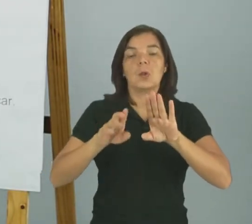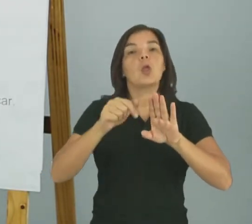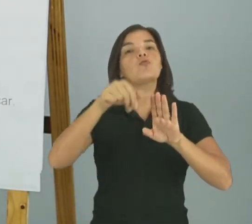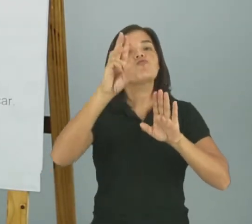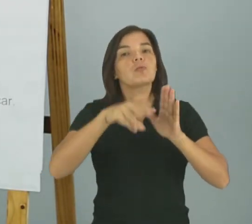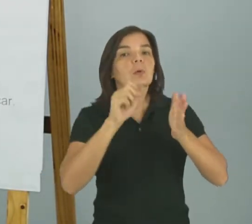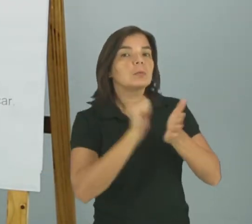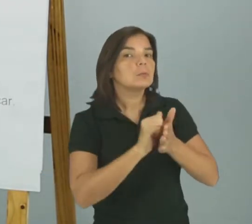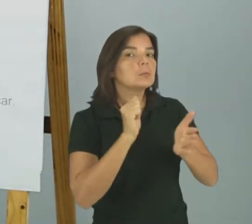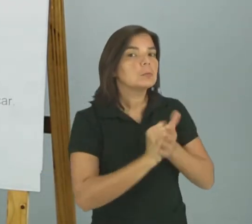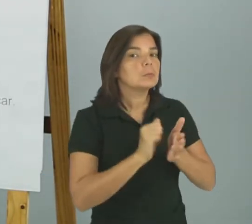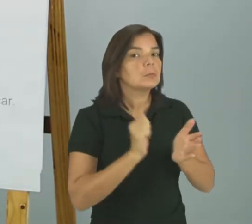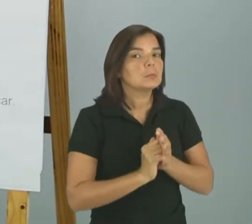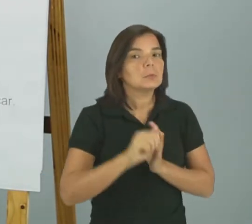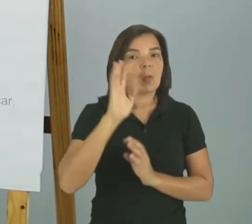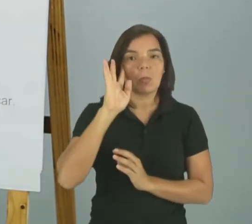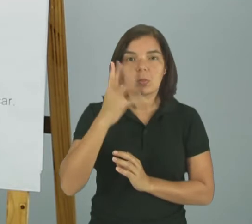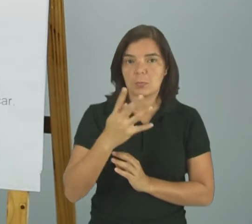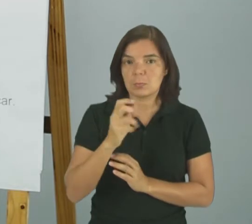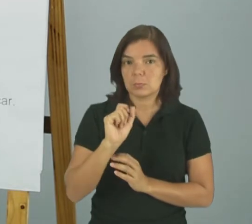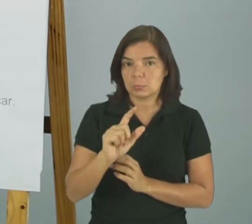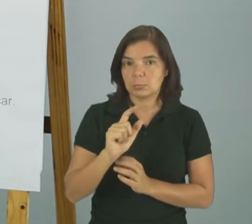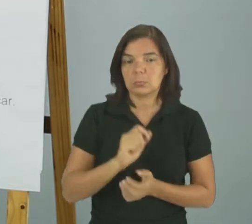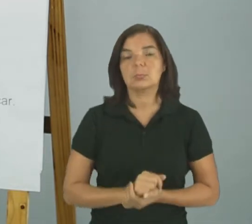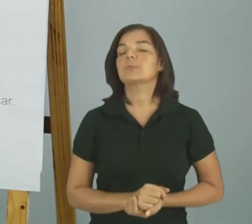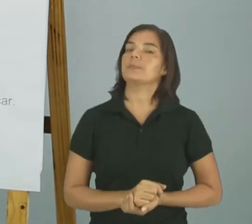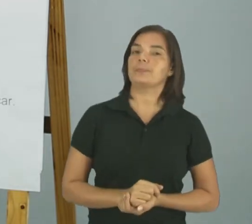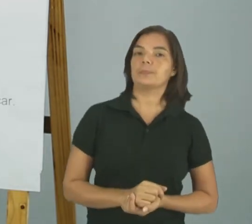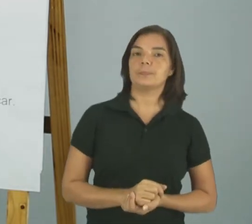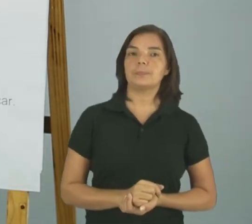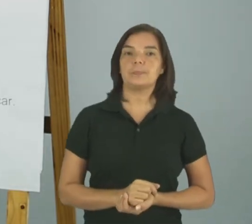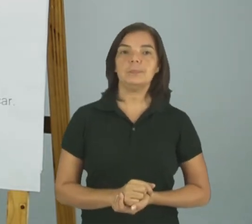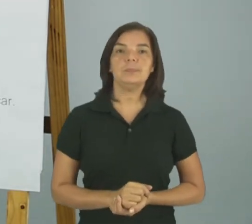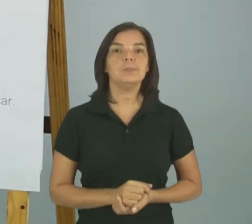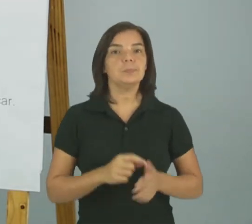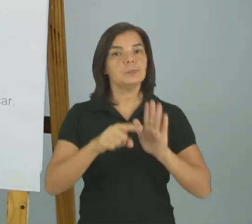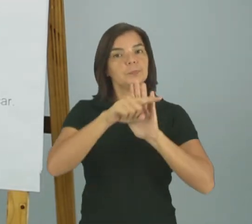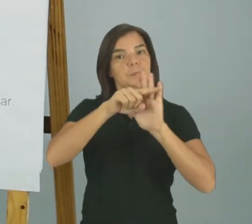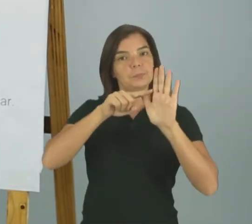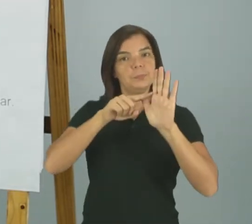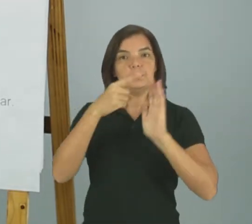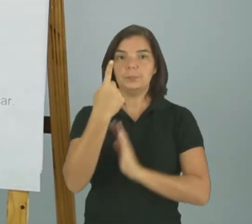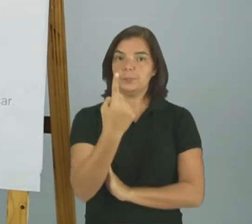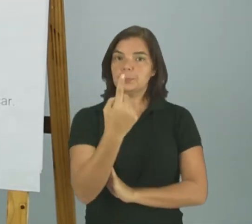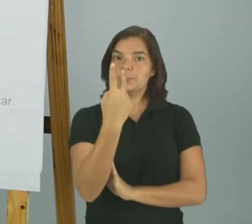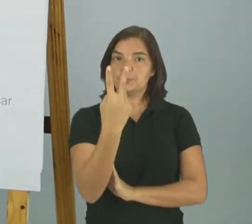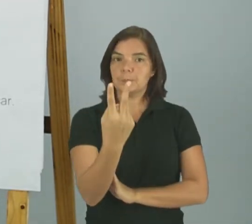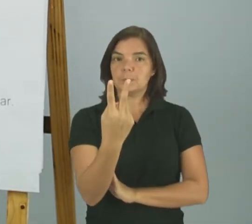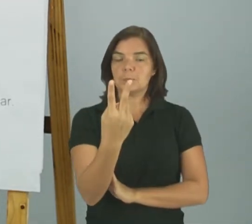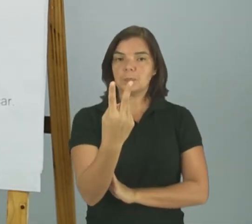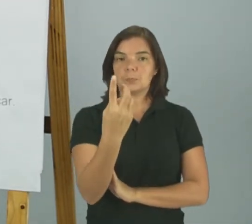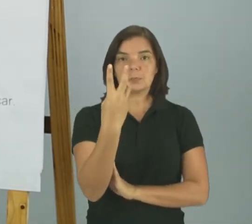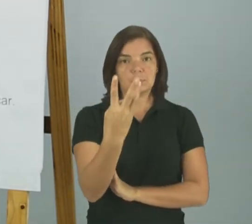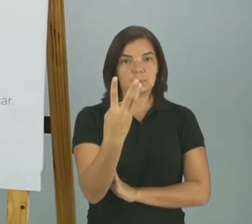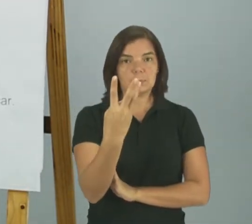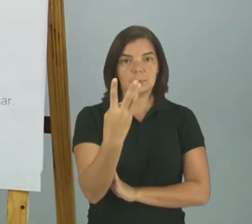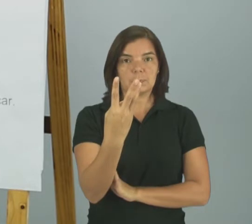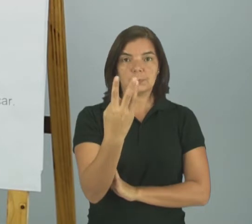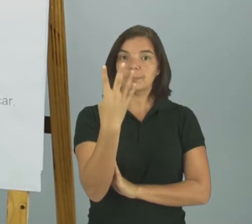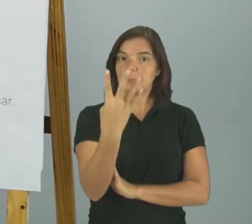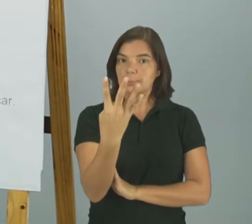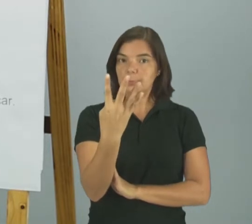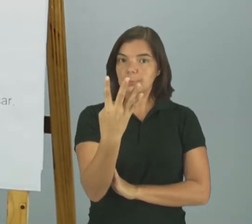escreve, né? Decidir Tá bom? Então vamos lá Aqui tem uma estrofe Dois Três